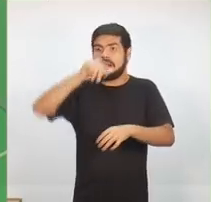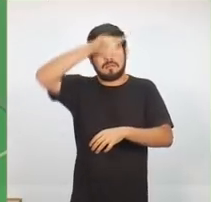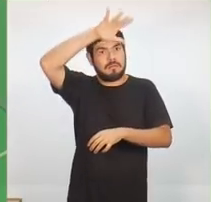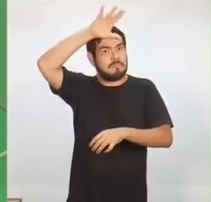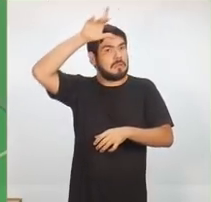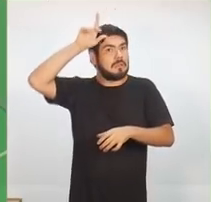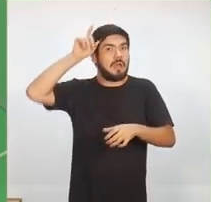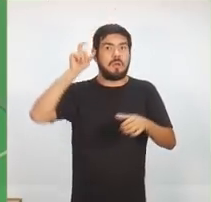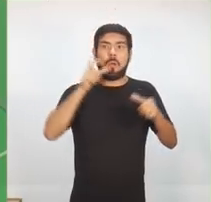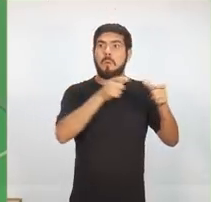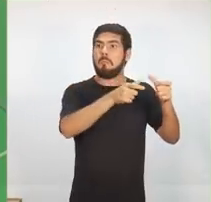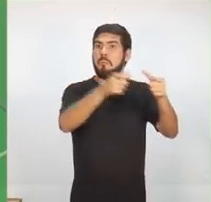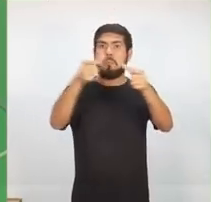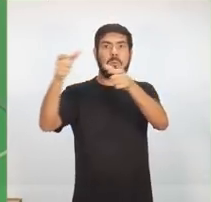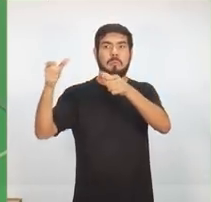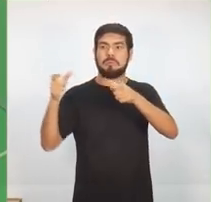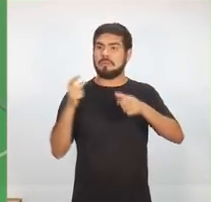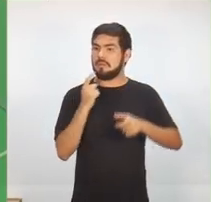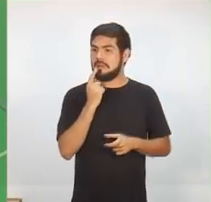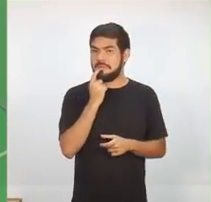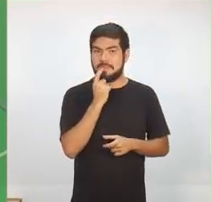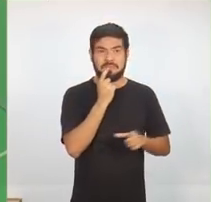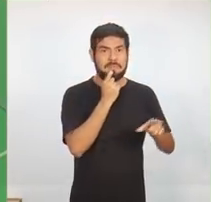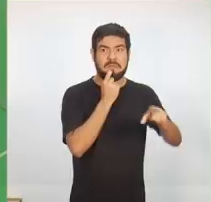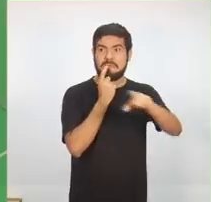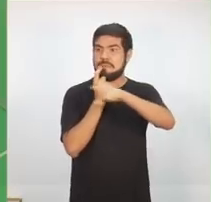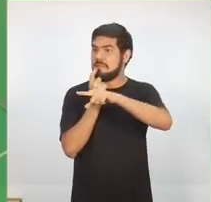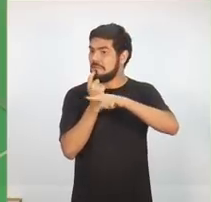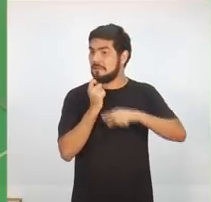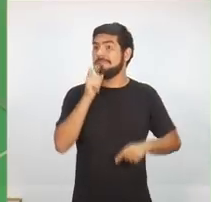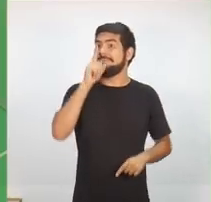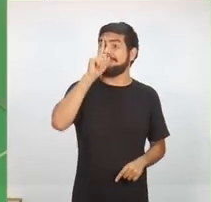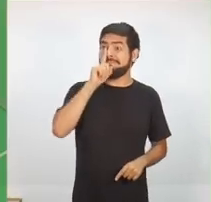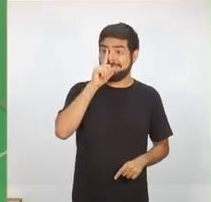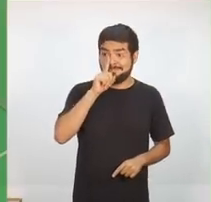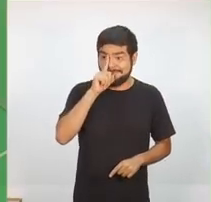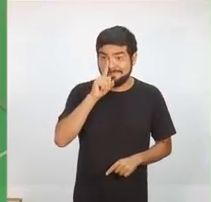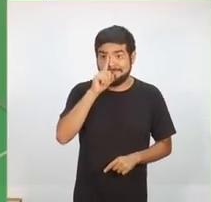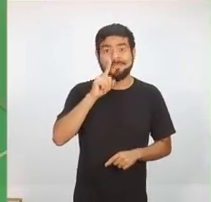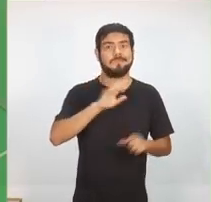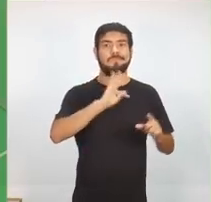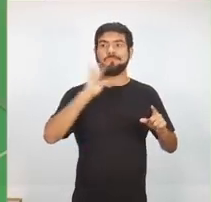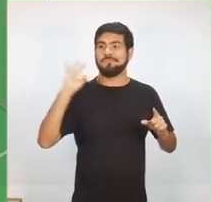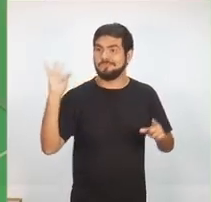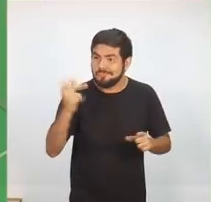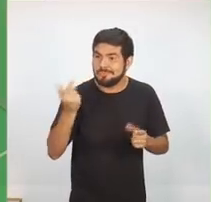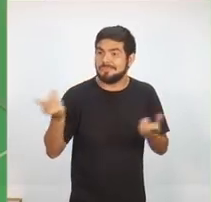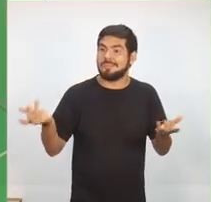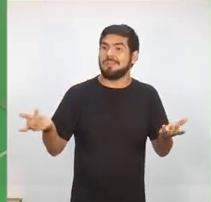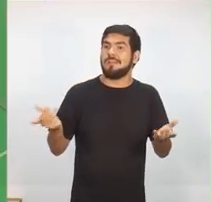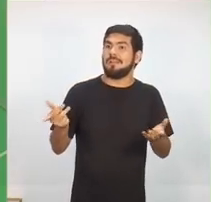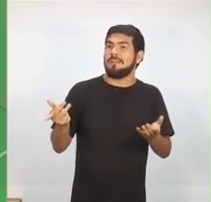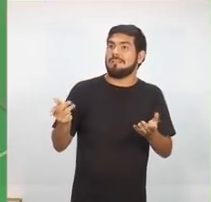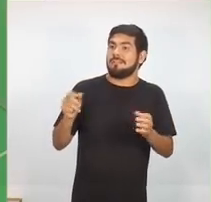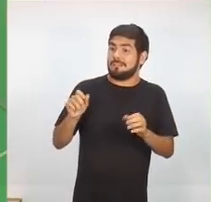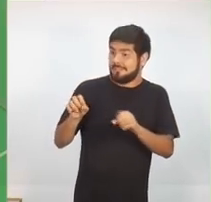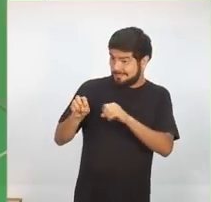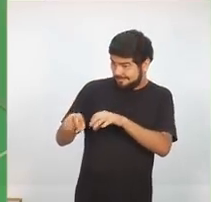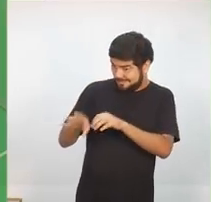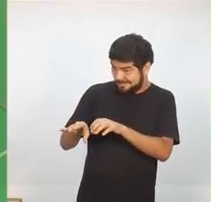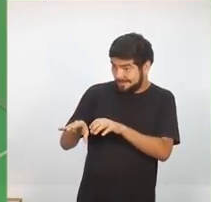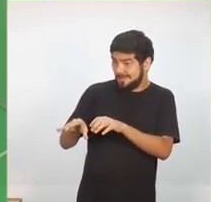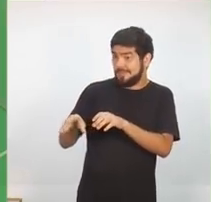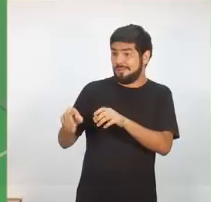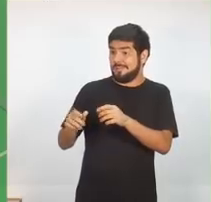as zonas são vermelhas, não temos mais a tranquilidade de ir e vir. Então, com a educação, com a prevenção, nós